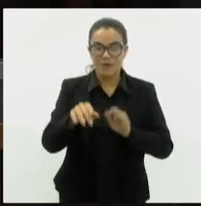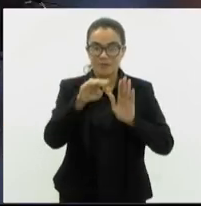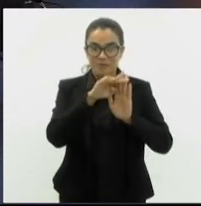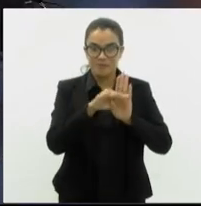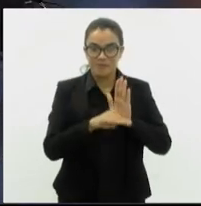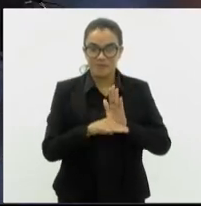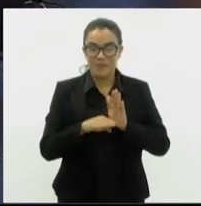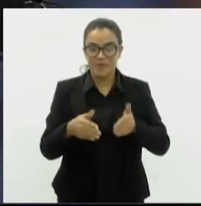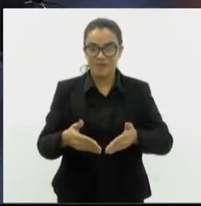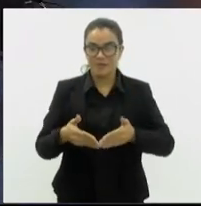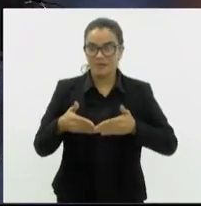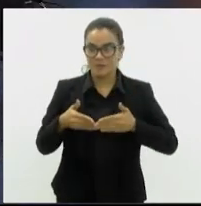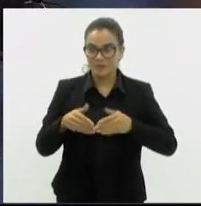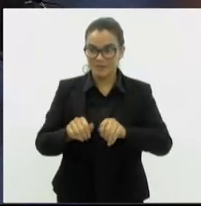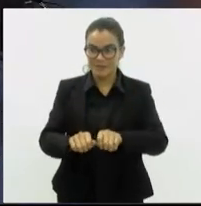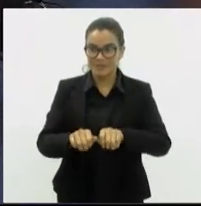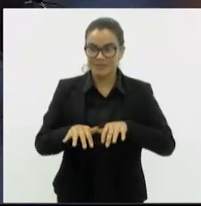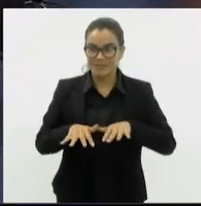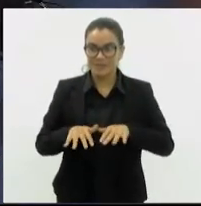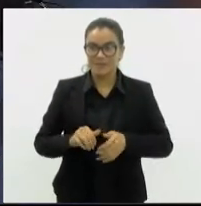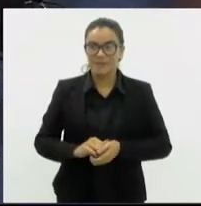dia. Está suspensa a sessão.